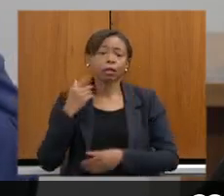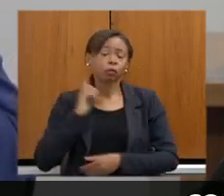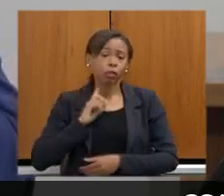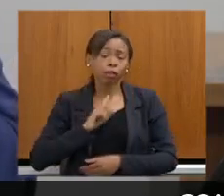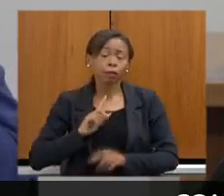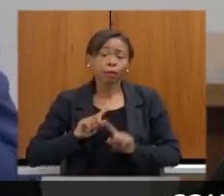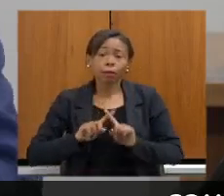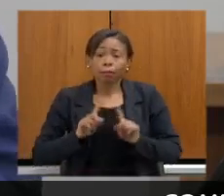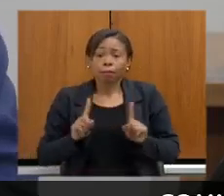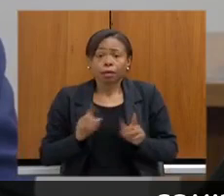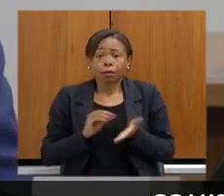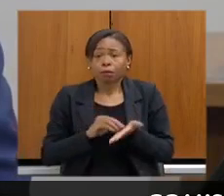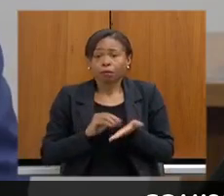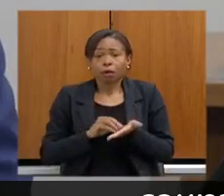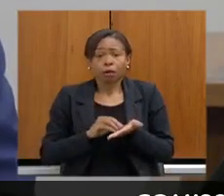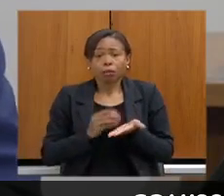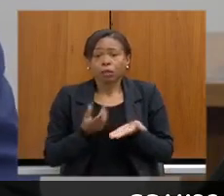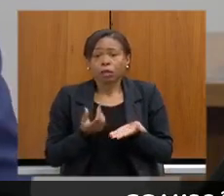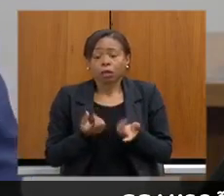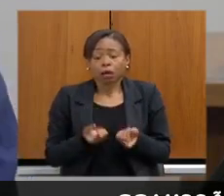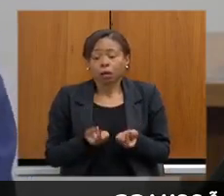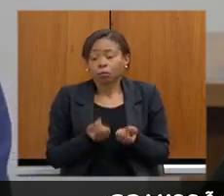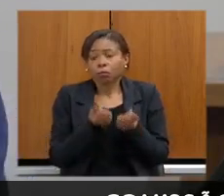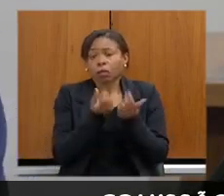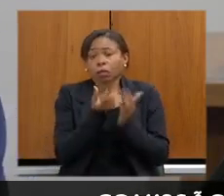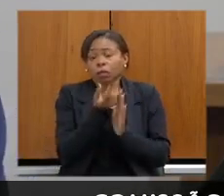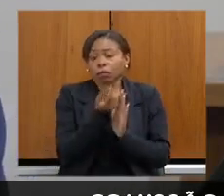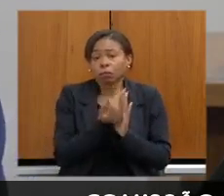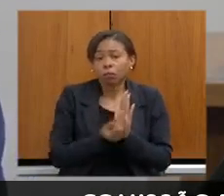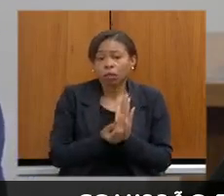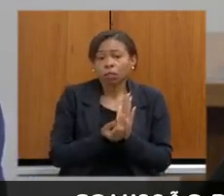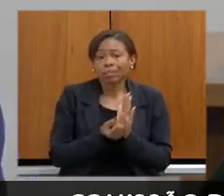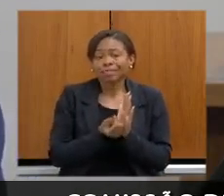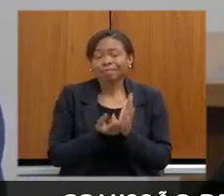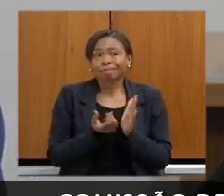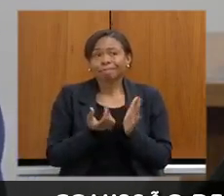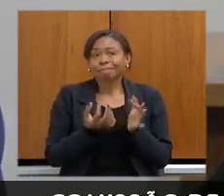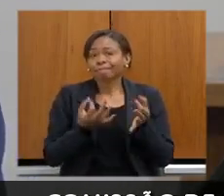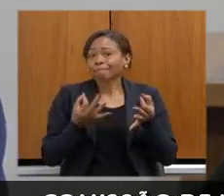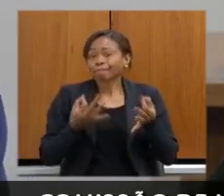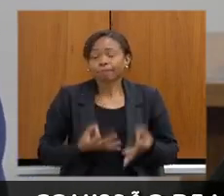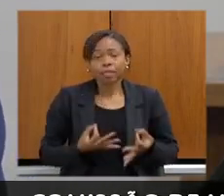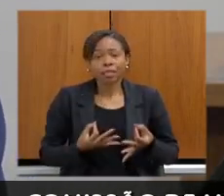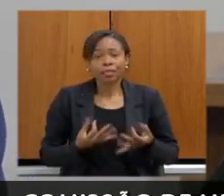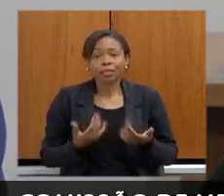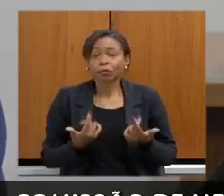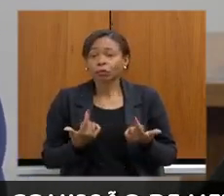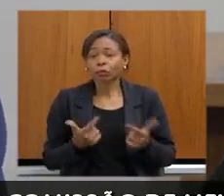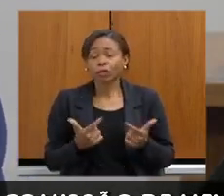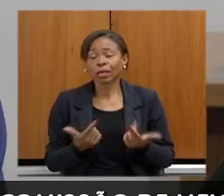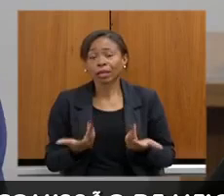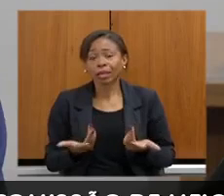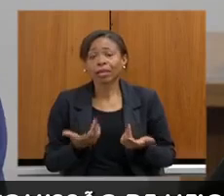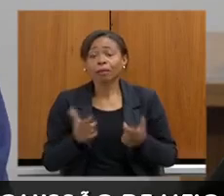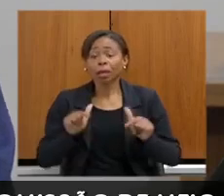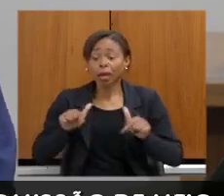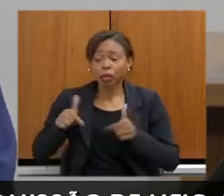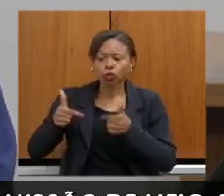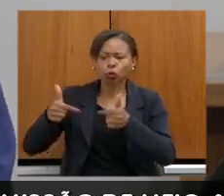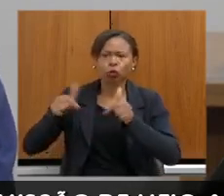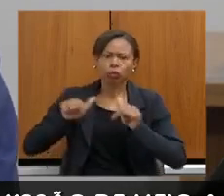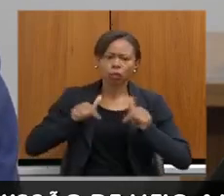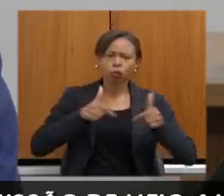não temos as estruturas financeiras necessárias para que nós tivéssemos todas as ações e todas as